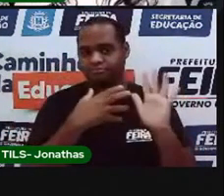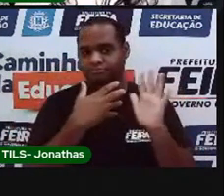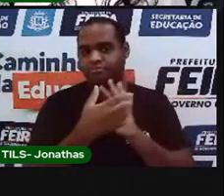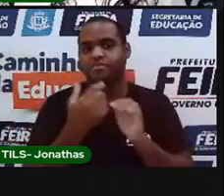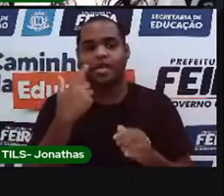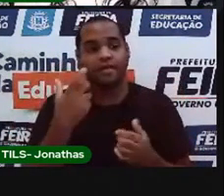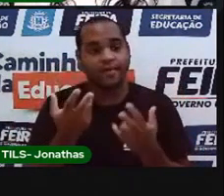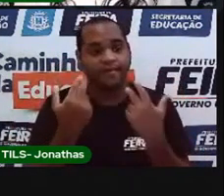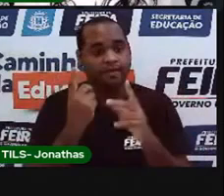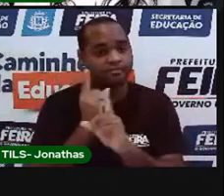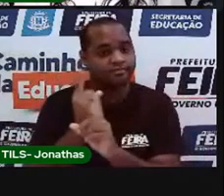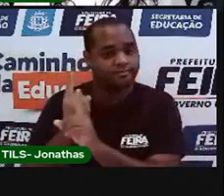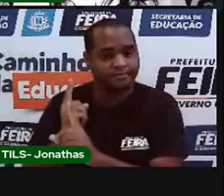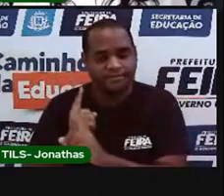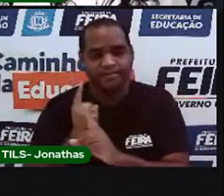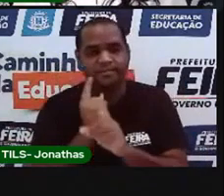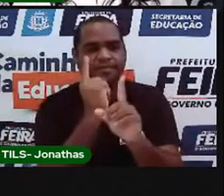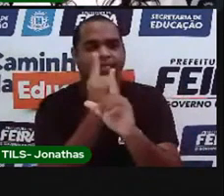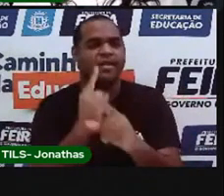encontrar.